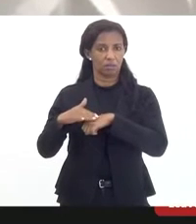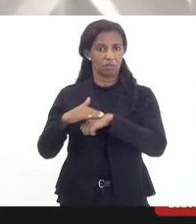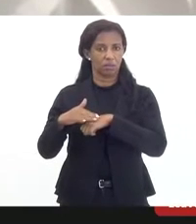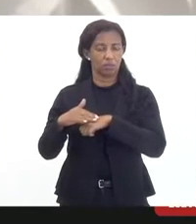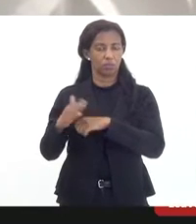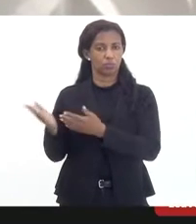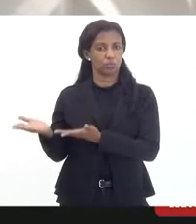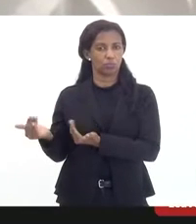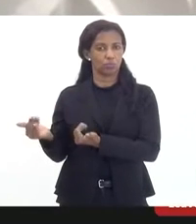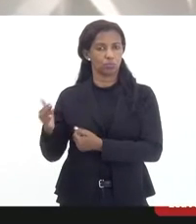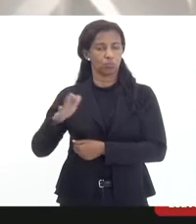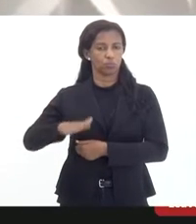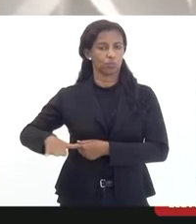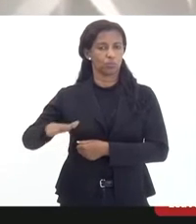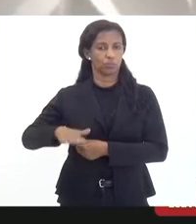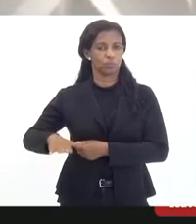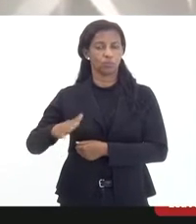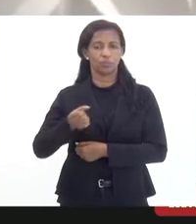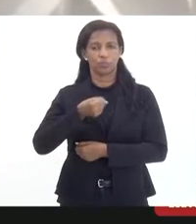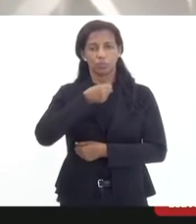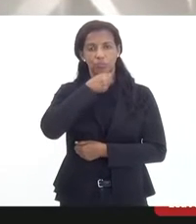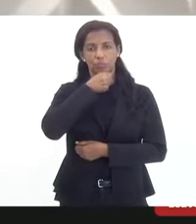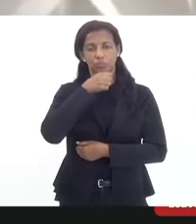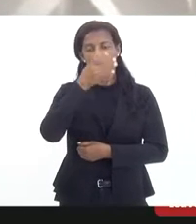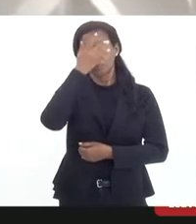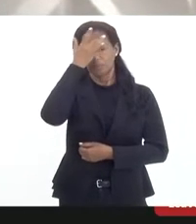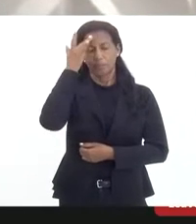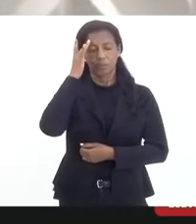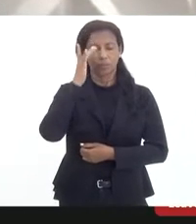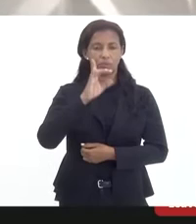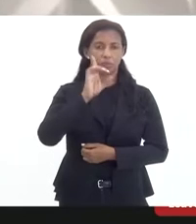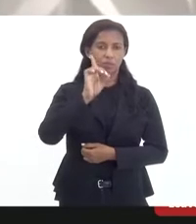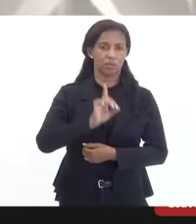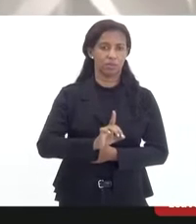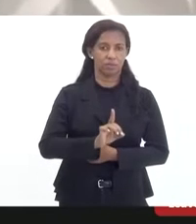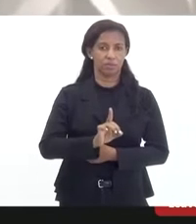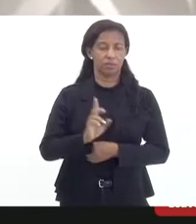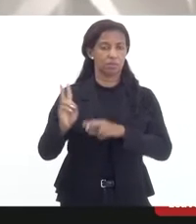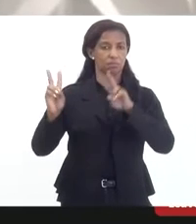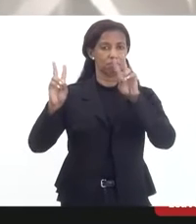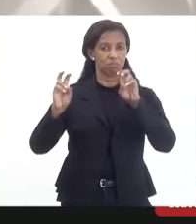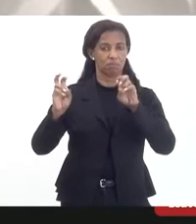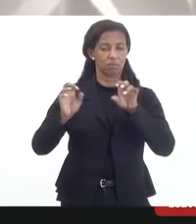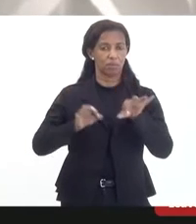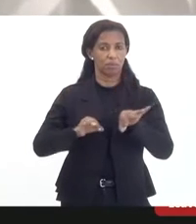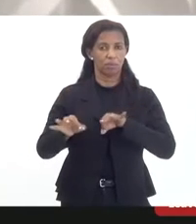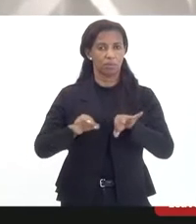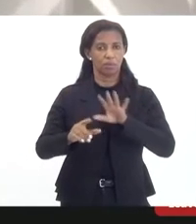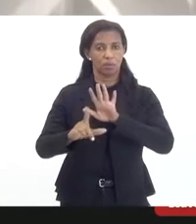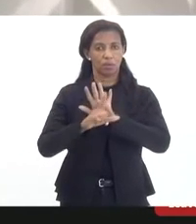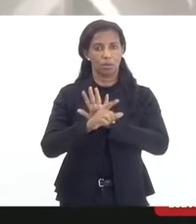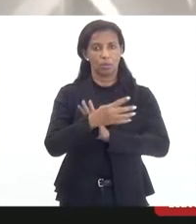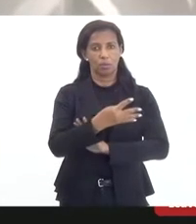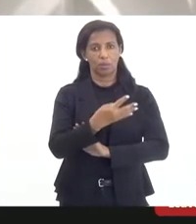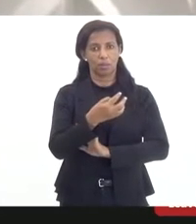adolescente e do idoso e da pessoa com deficiência, com o tema Projeto de Lei